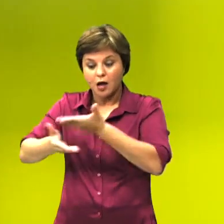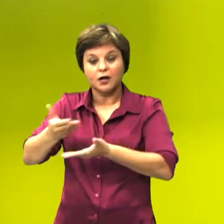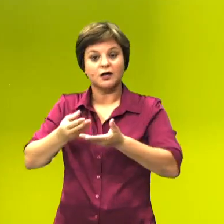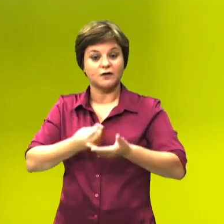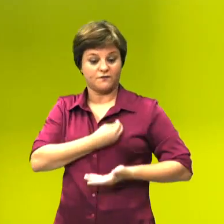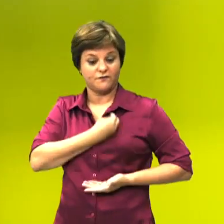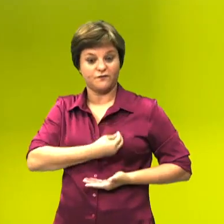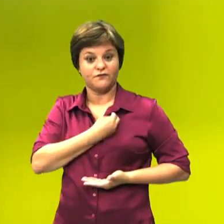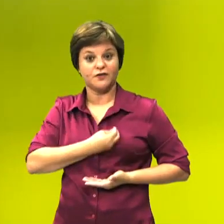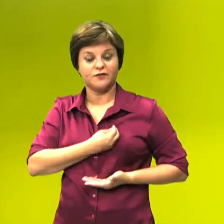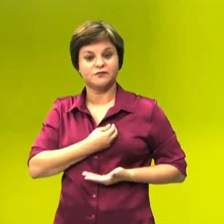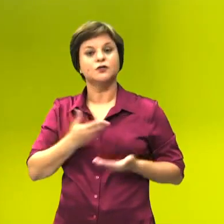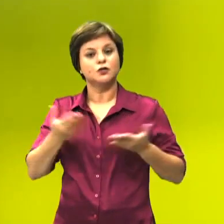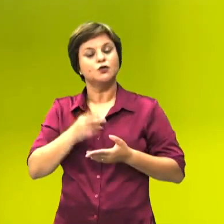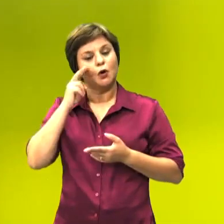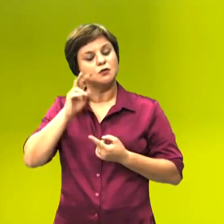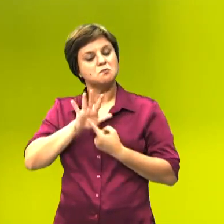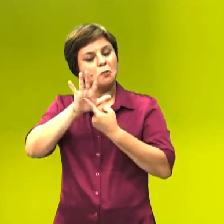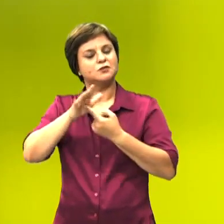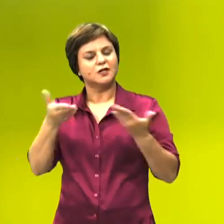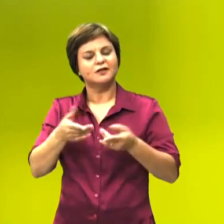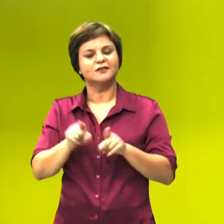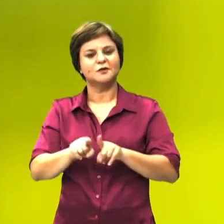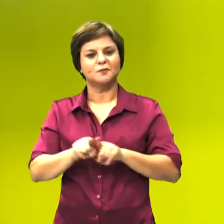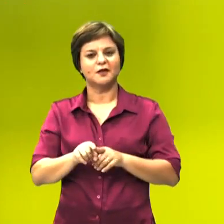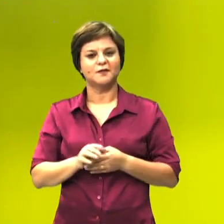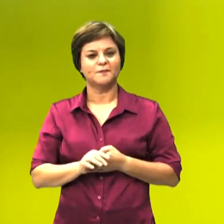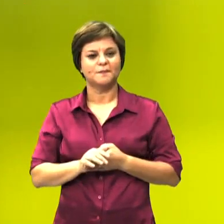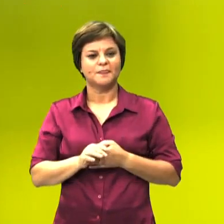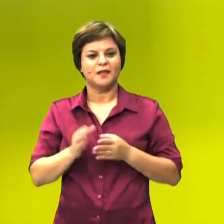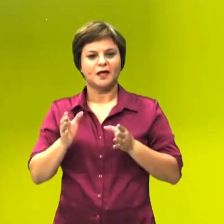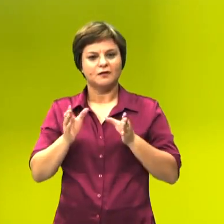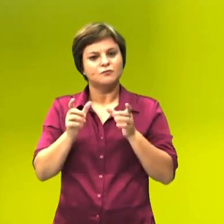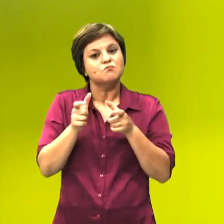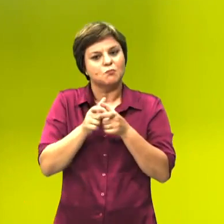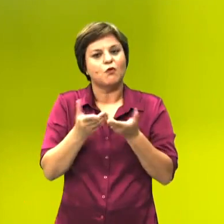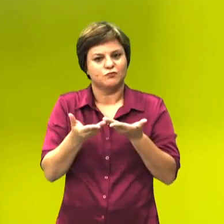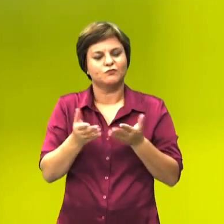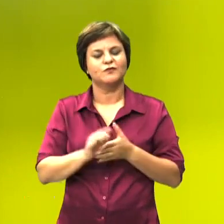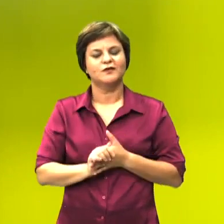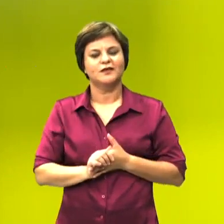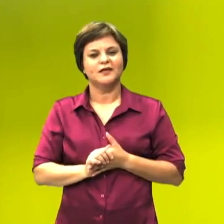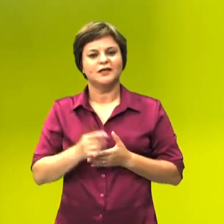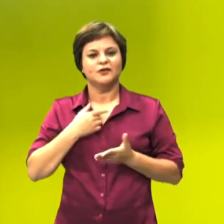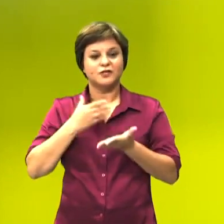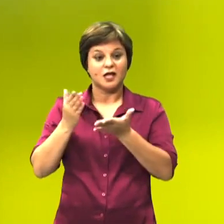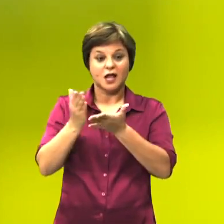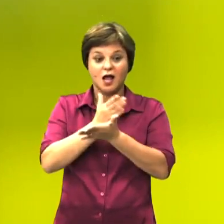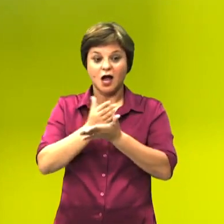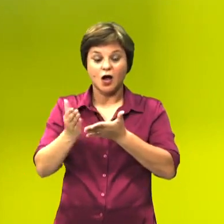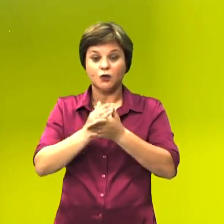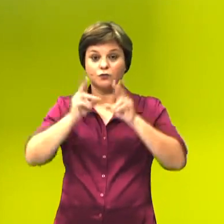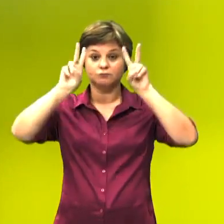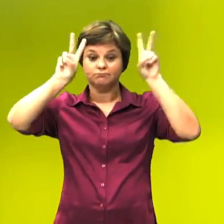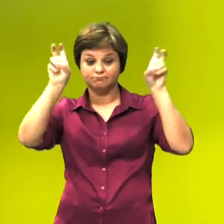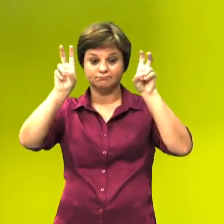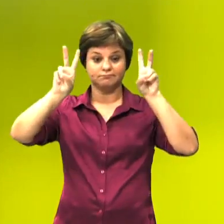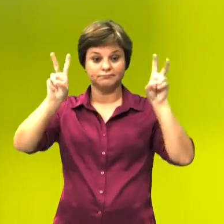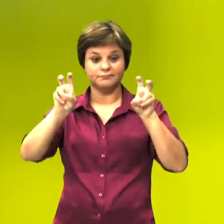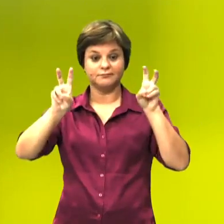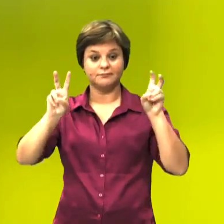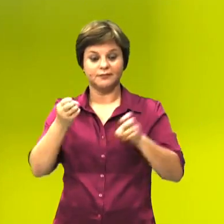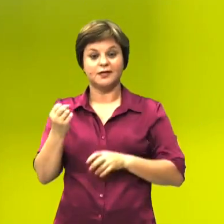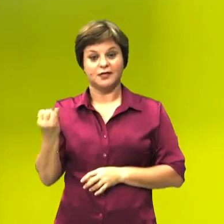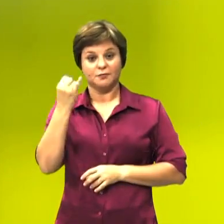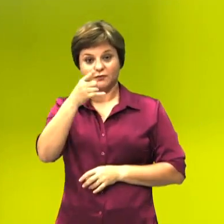vivos. E a gente vai ver isso aqui hoje com vocês também. Uma parte deles, né? E eu tenho alguns tópicos importantes que você